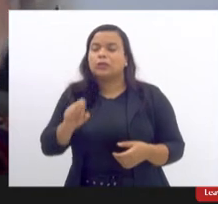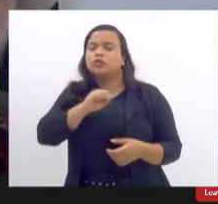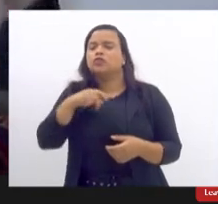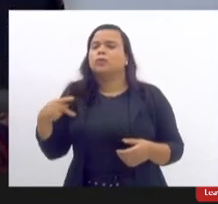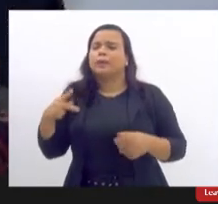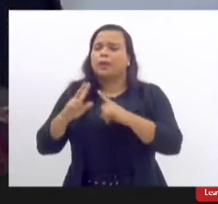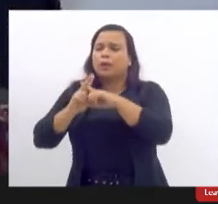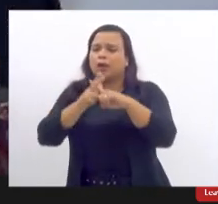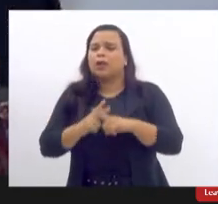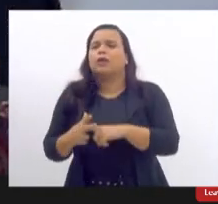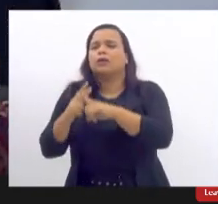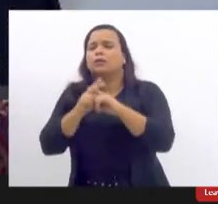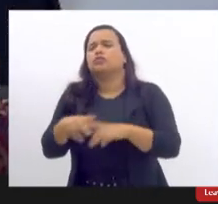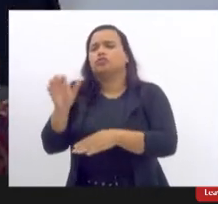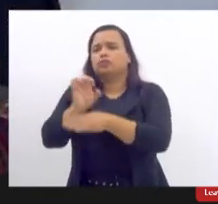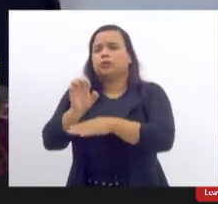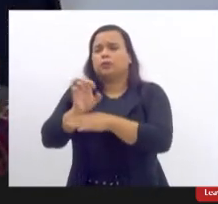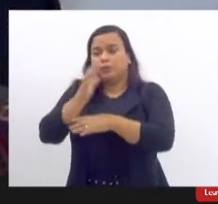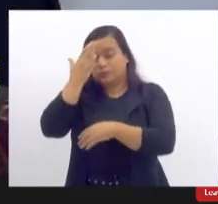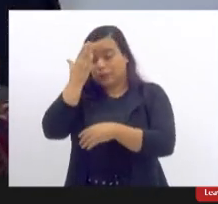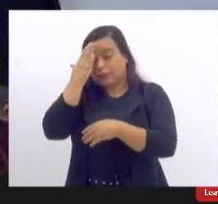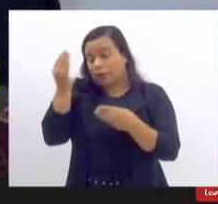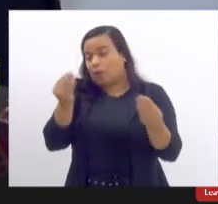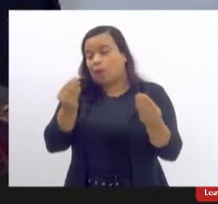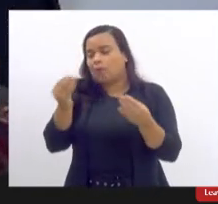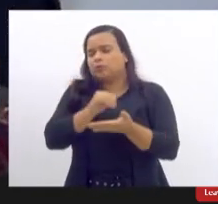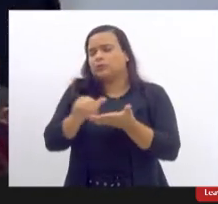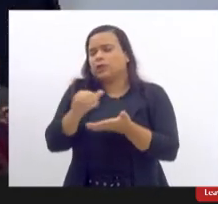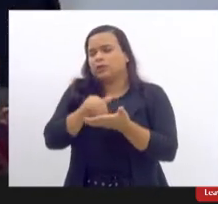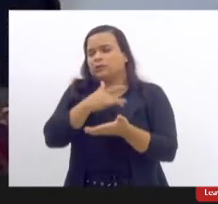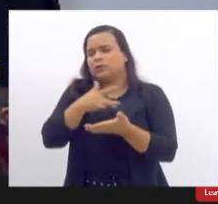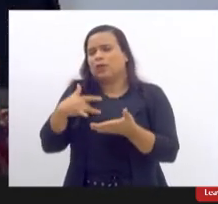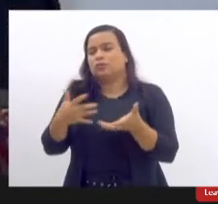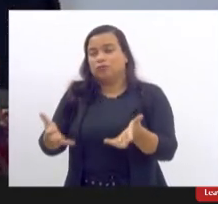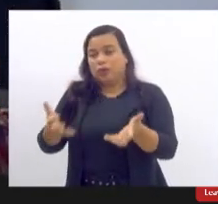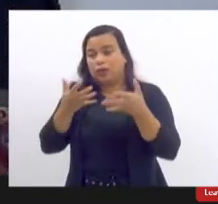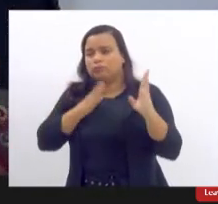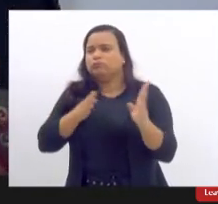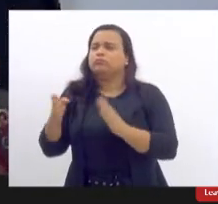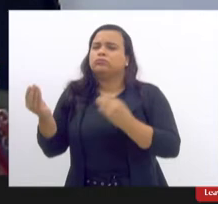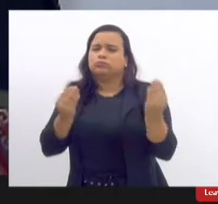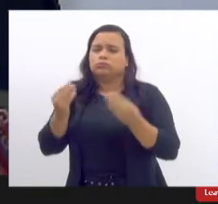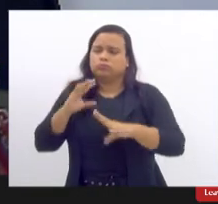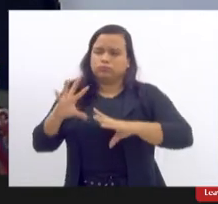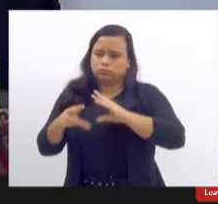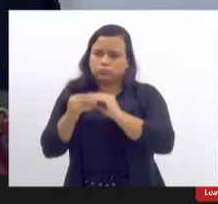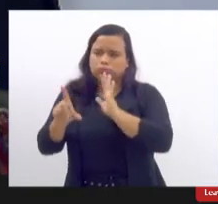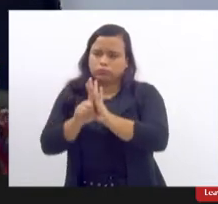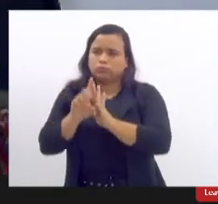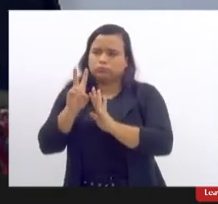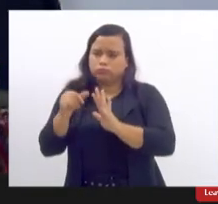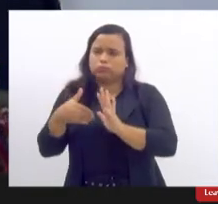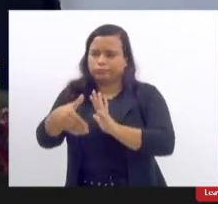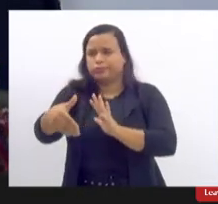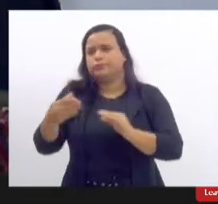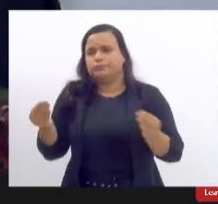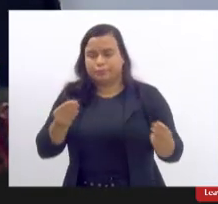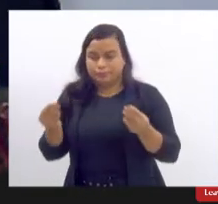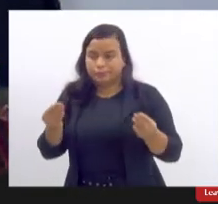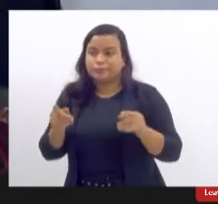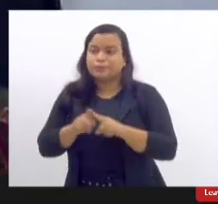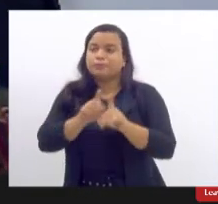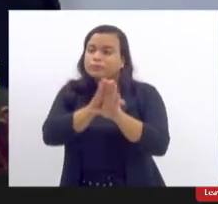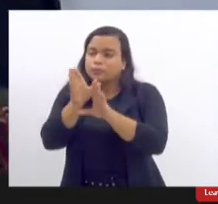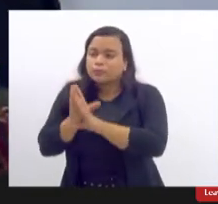estadual para saber exatamente como a Secretaria pretende implementar a lei e